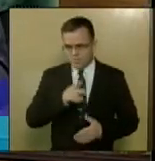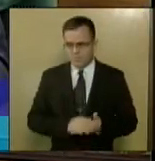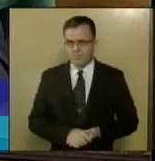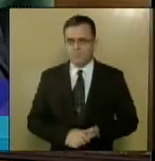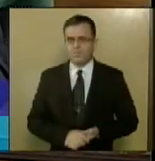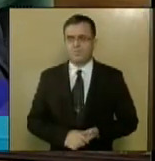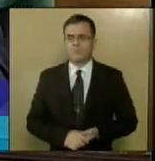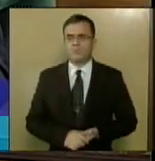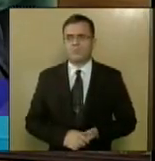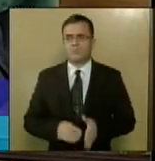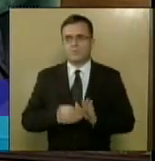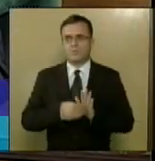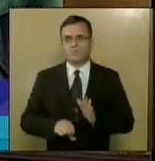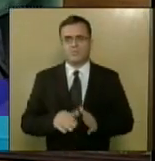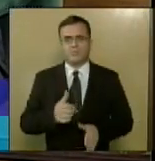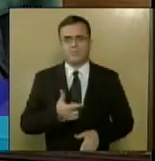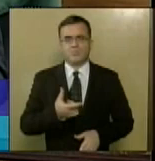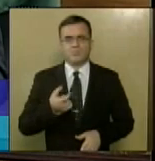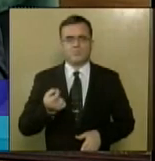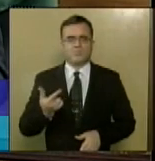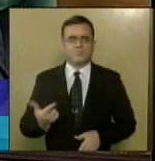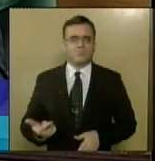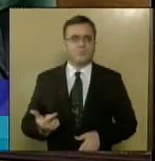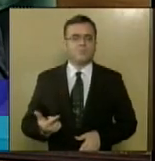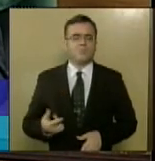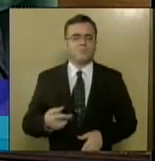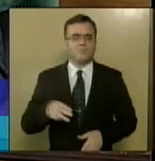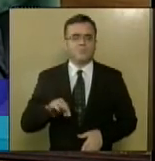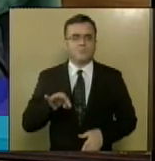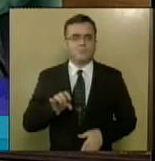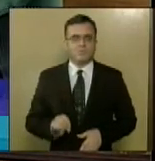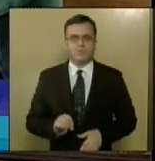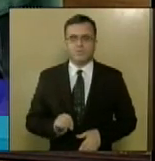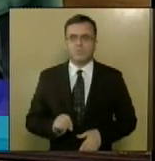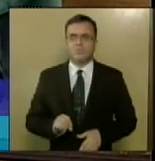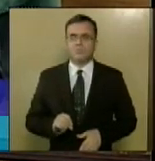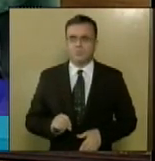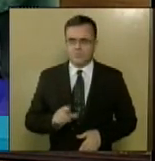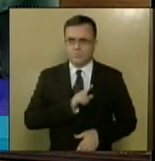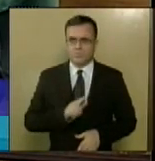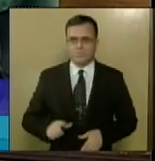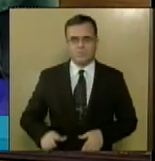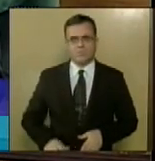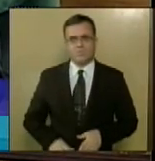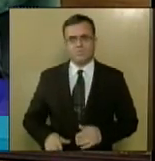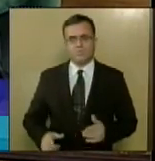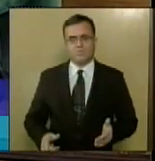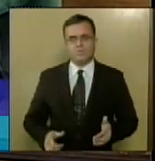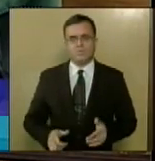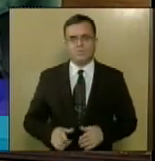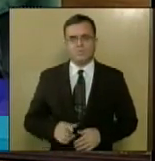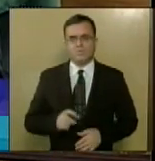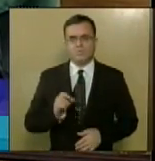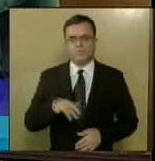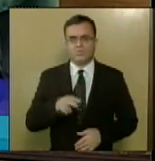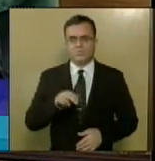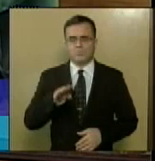Indicação de número 202, de autoria do deputado Maurício Matos. Excelentíssimo senhor governador do Estado, emURB.